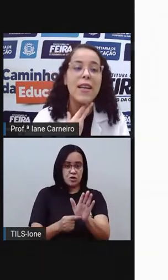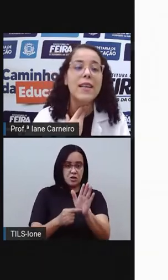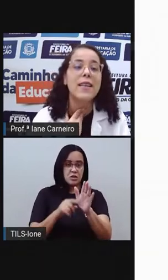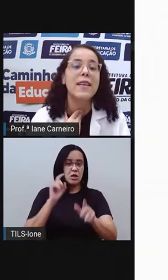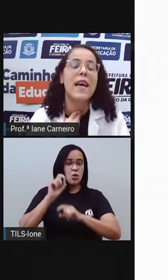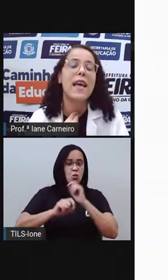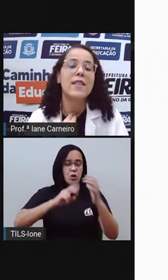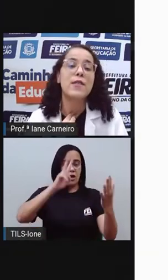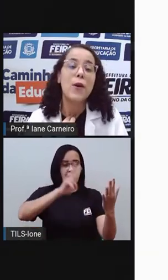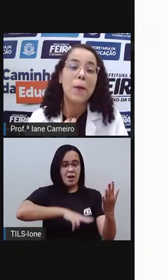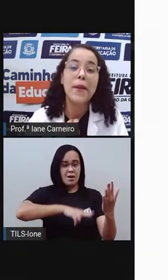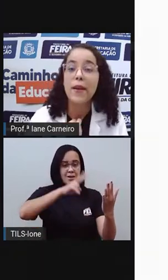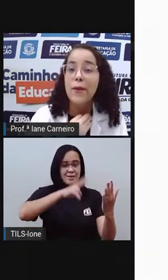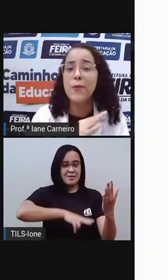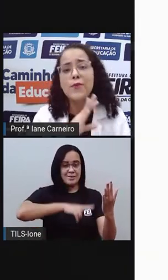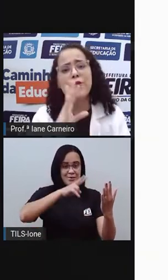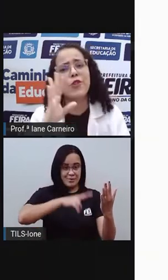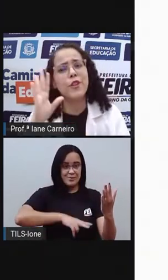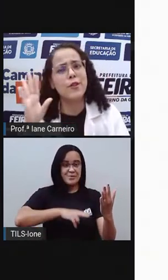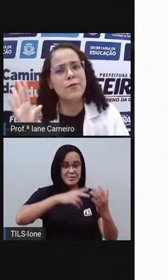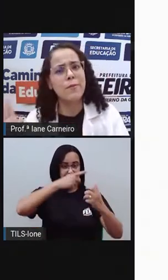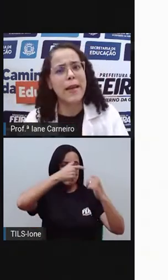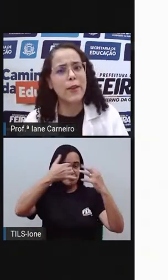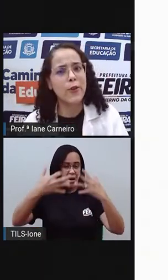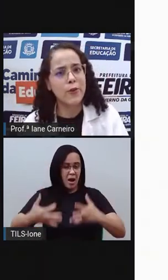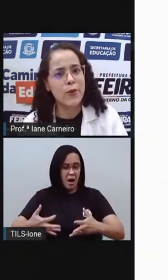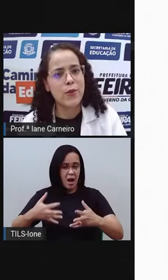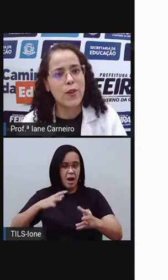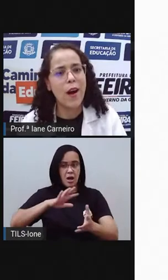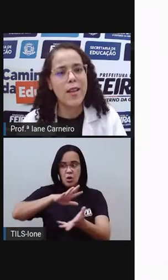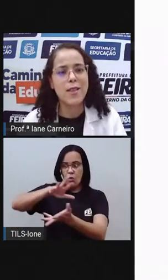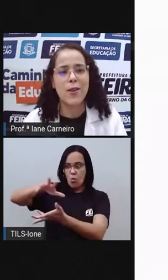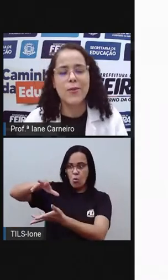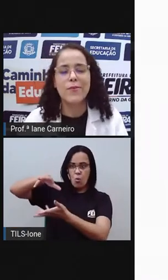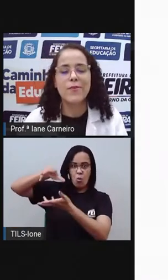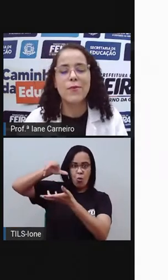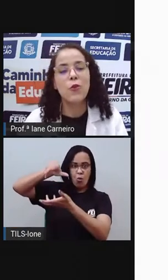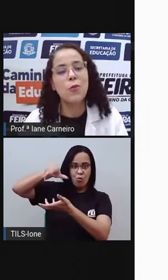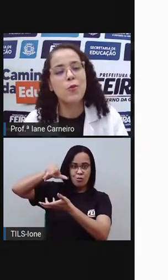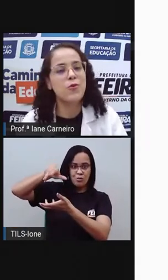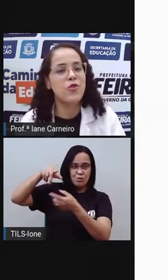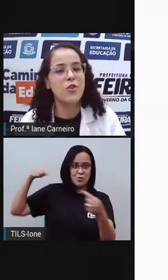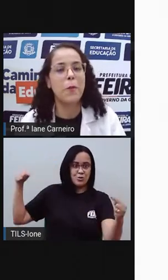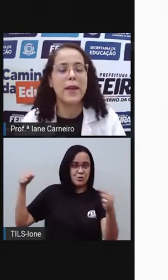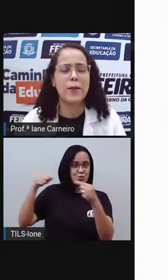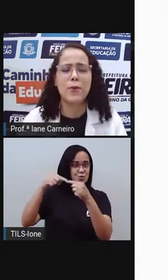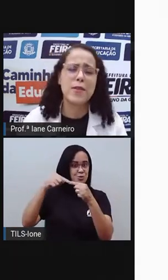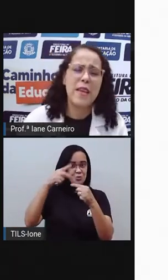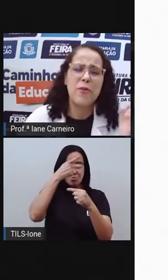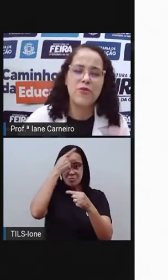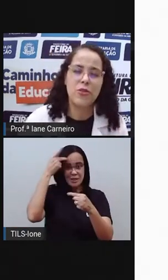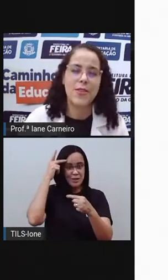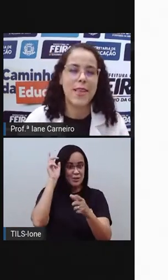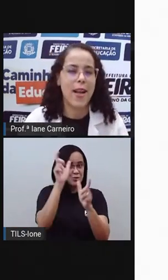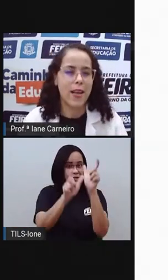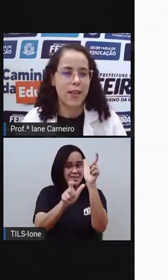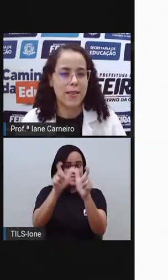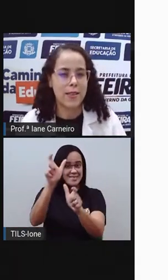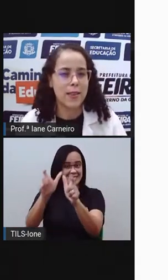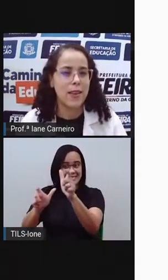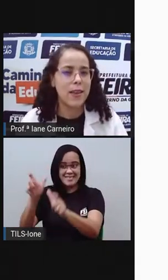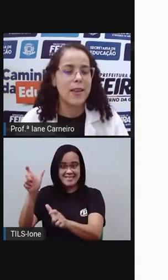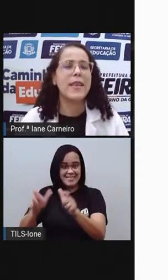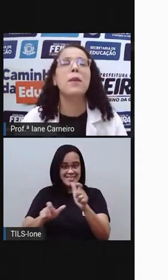fala sobre o mundinho para todos. Olha só, o mundinho para todos. Que mundinho será